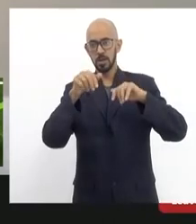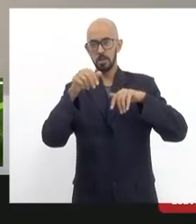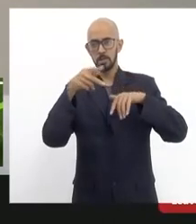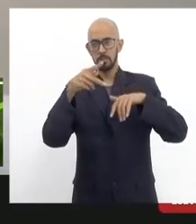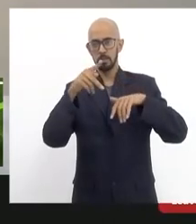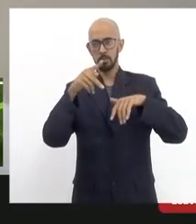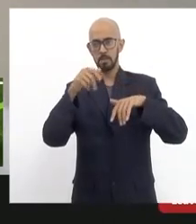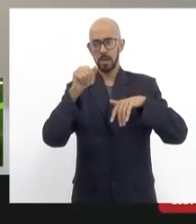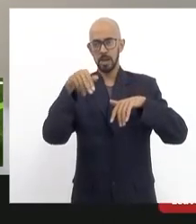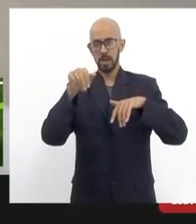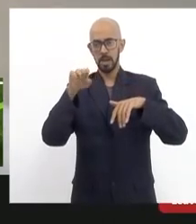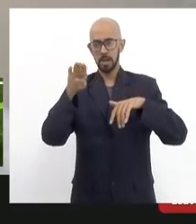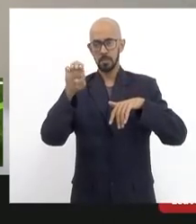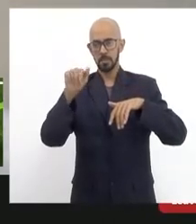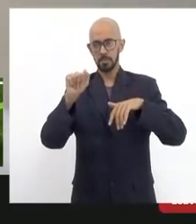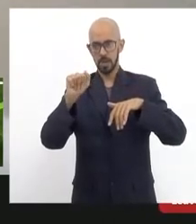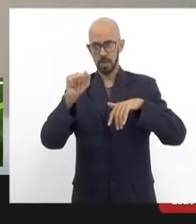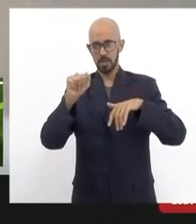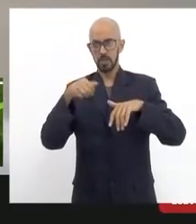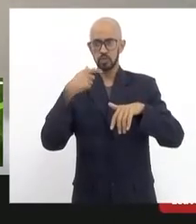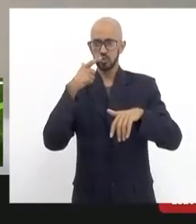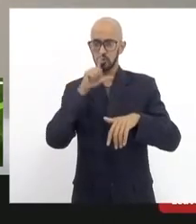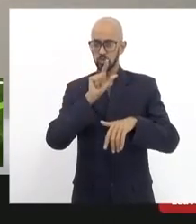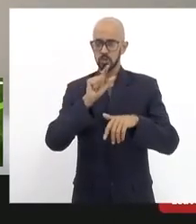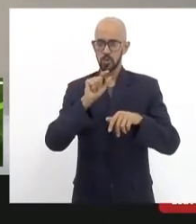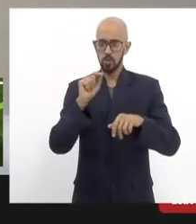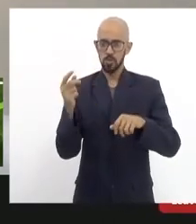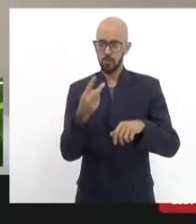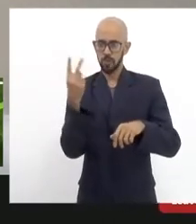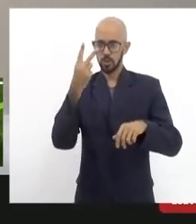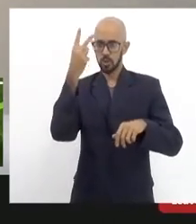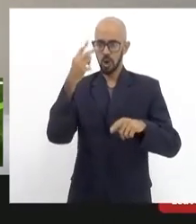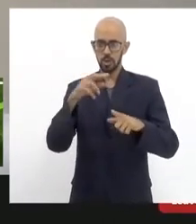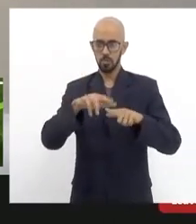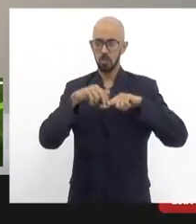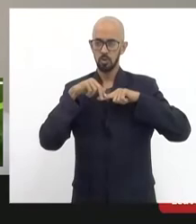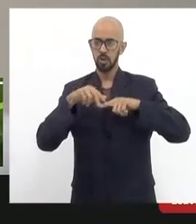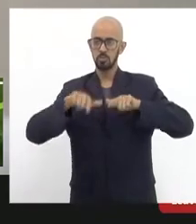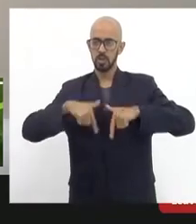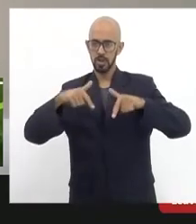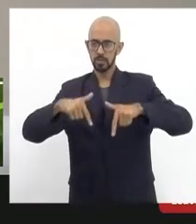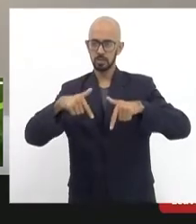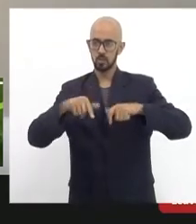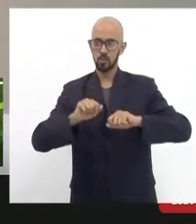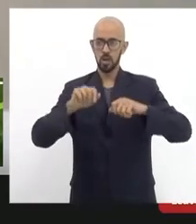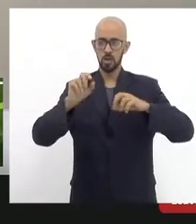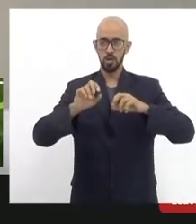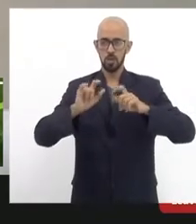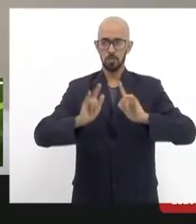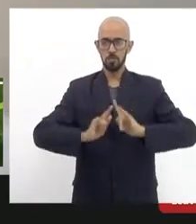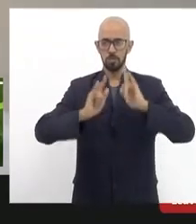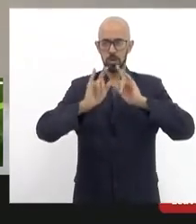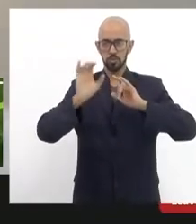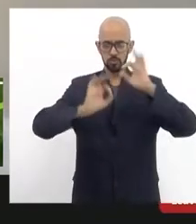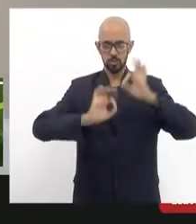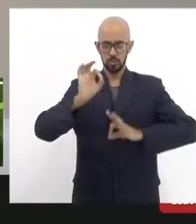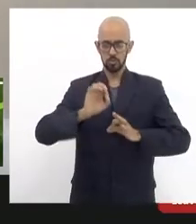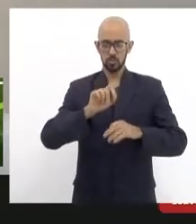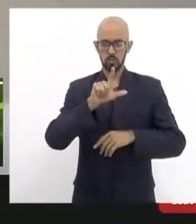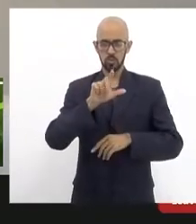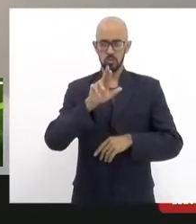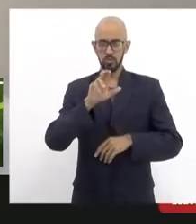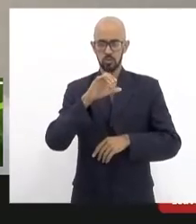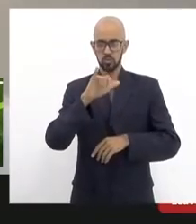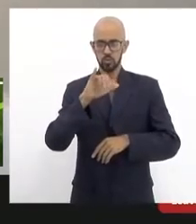reação que houve veja bem um prédio projetado por Lúcio Costa com participação de Le Corbezier